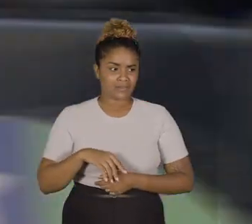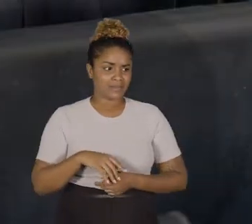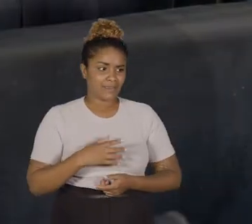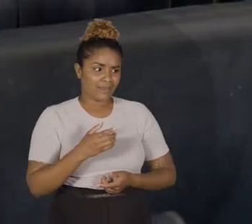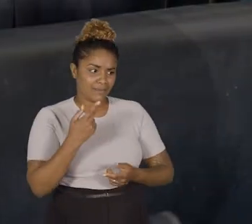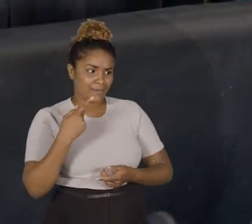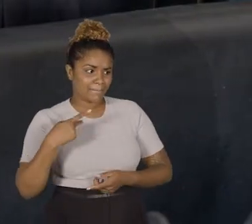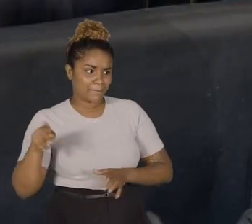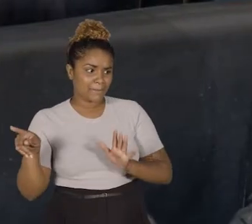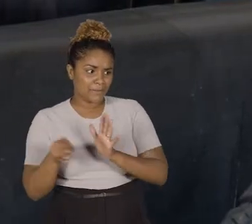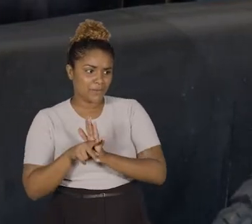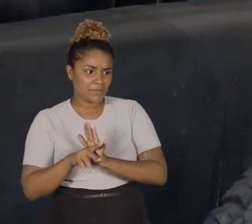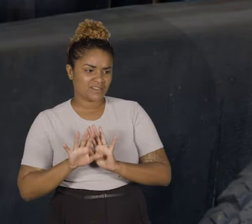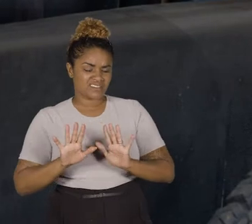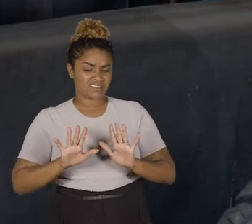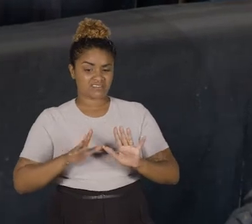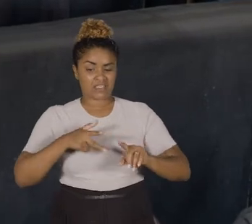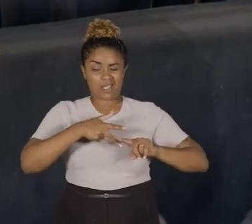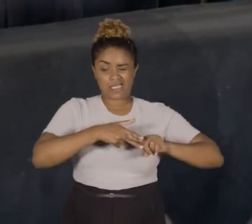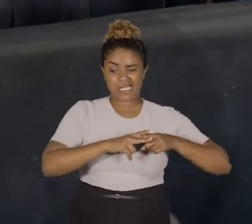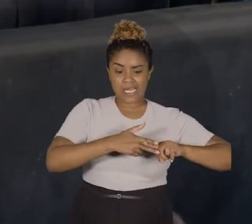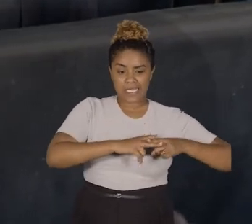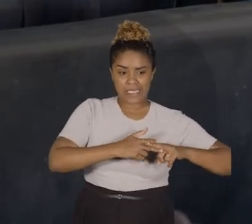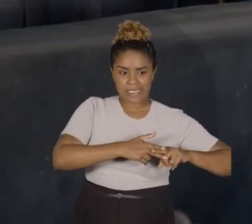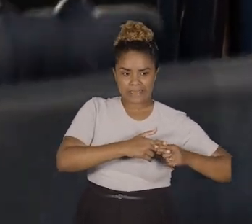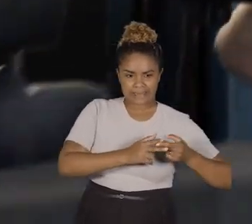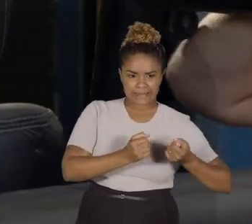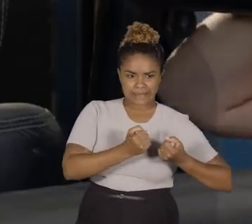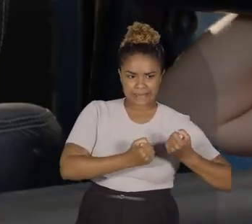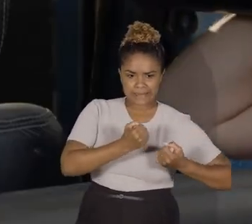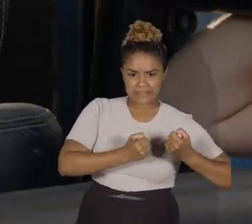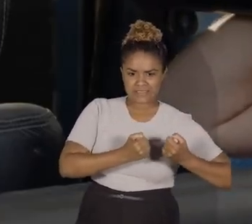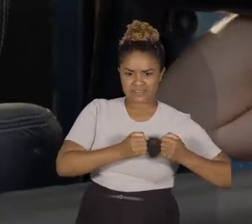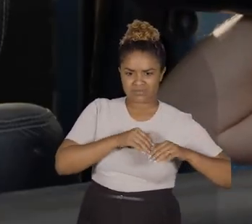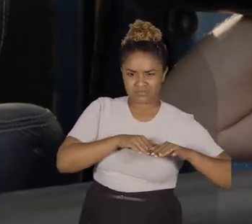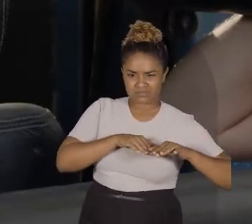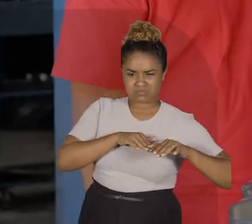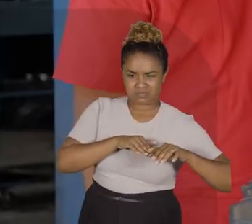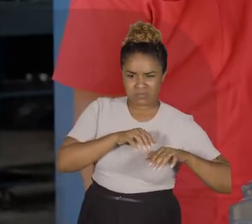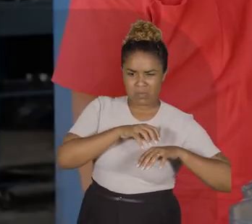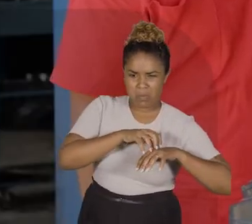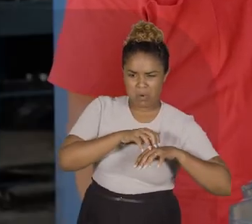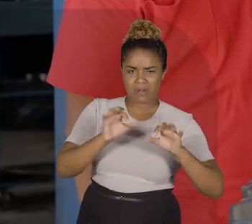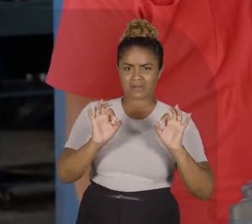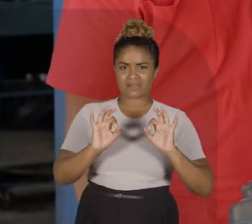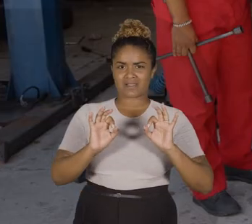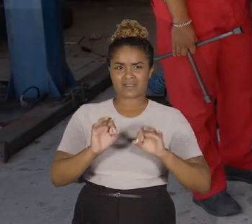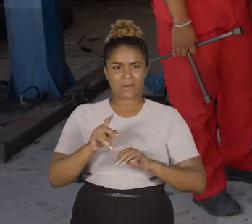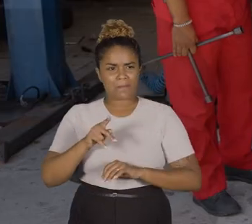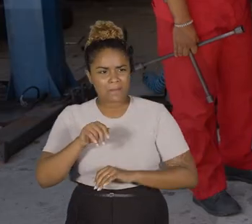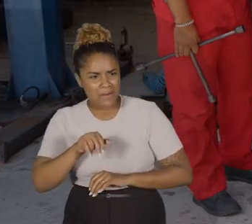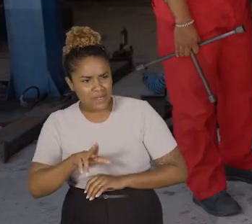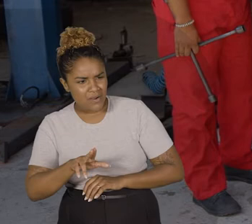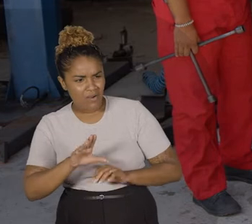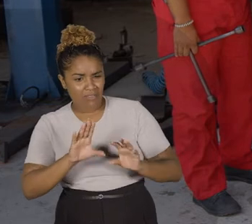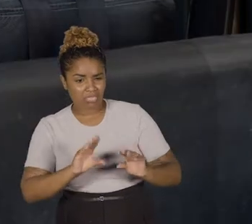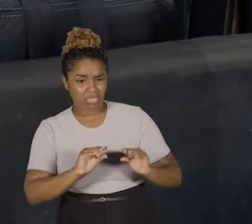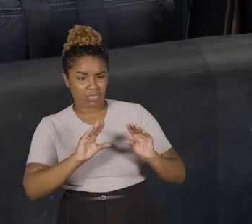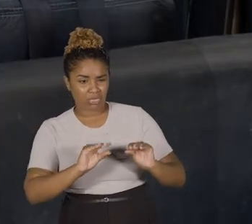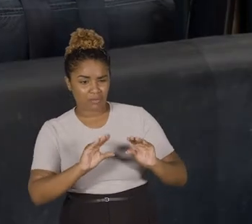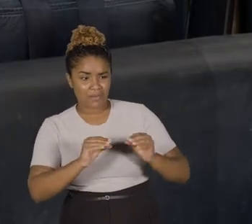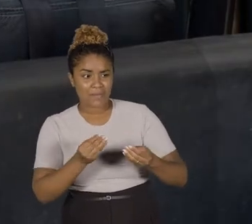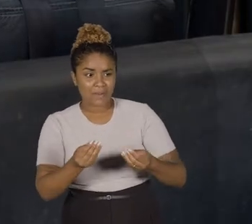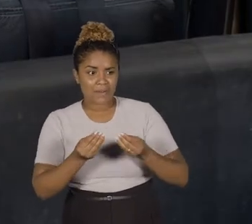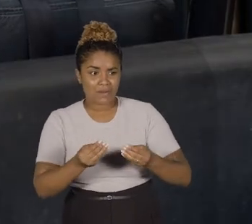jipe. Até troquei as peças para botar para andar e nada. É pneu? Tão muxo, muxo.